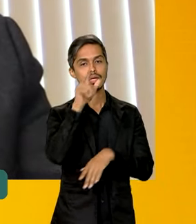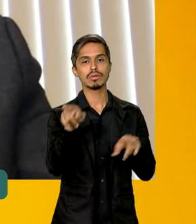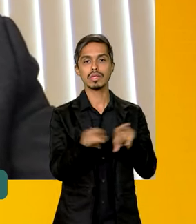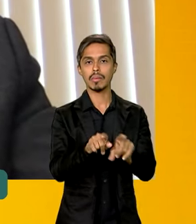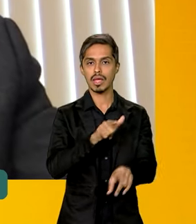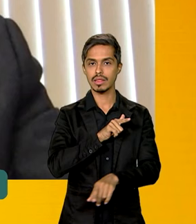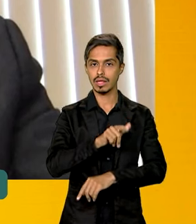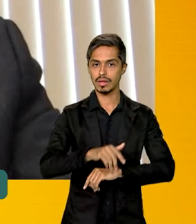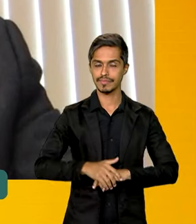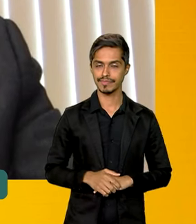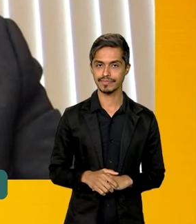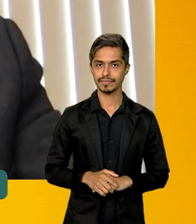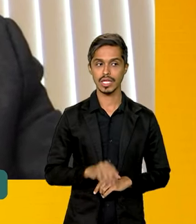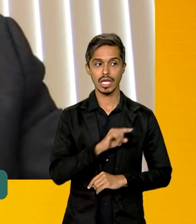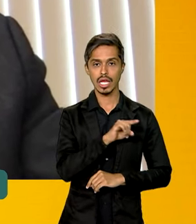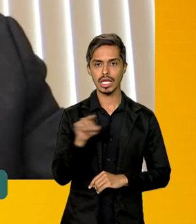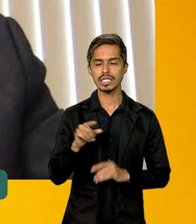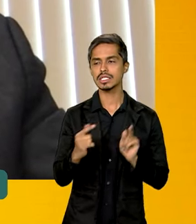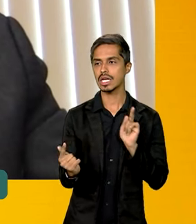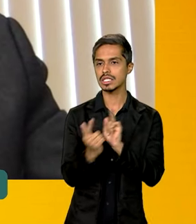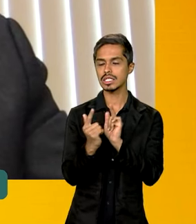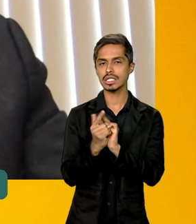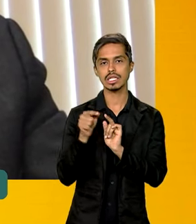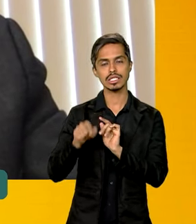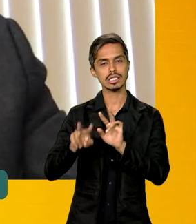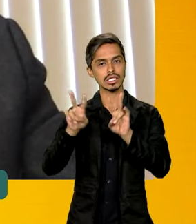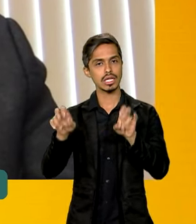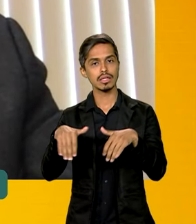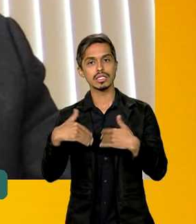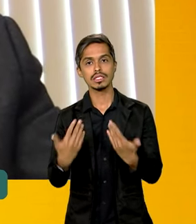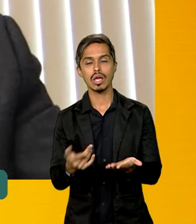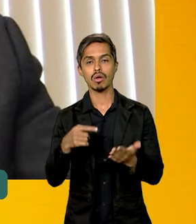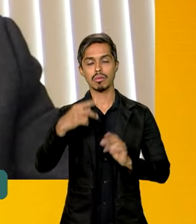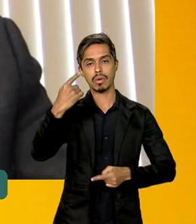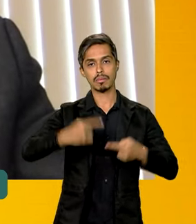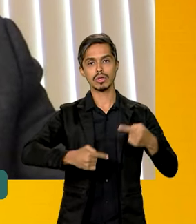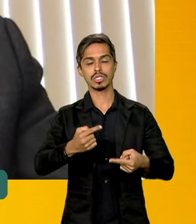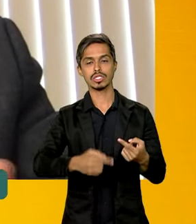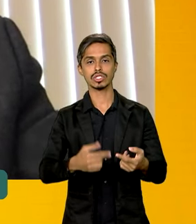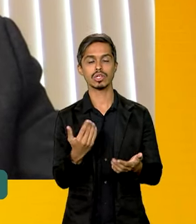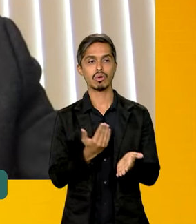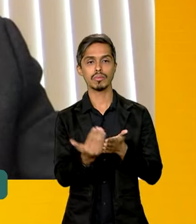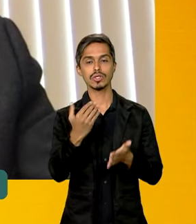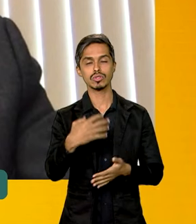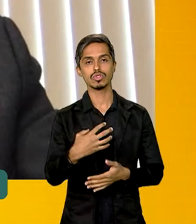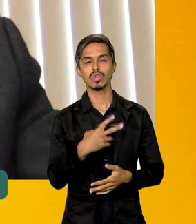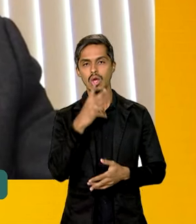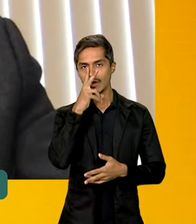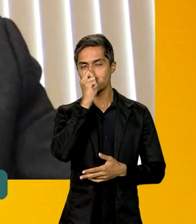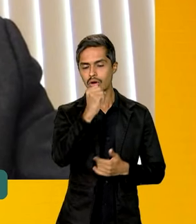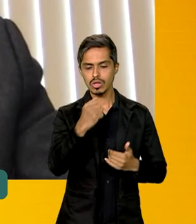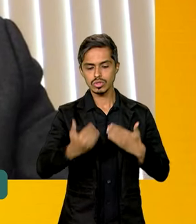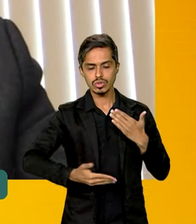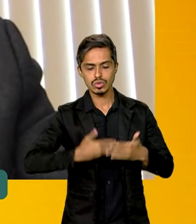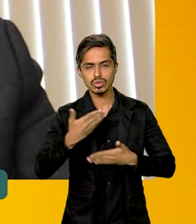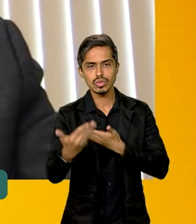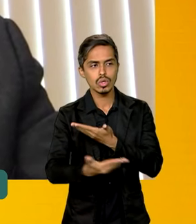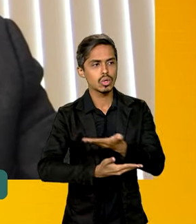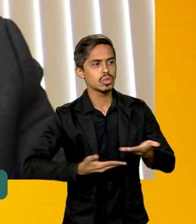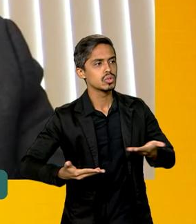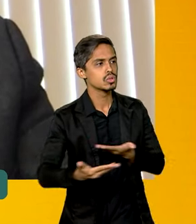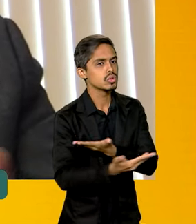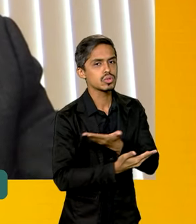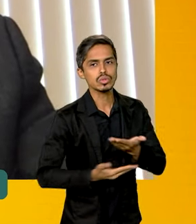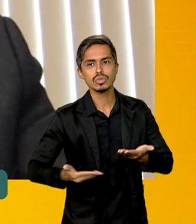atendem. Então, foi uma política que partiu de uma forte construção coletiva,